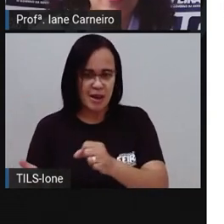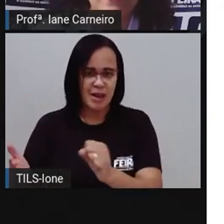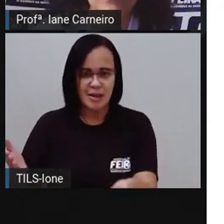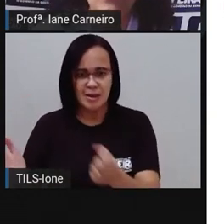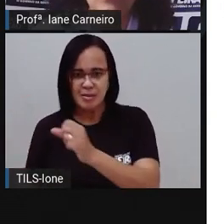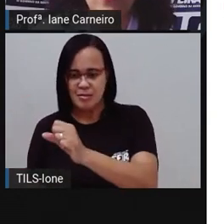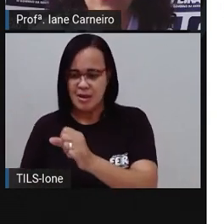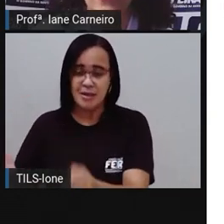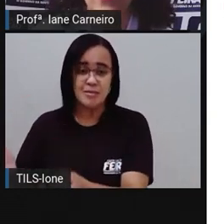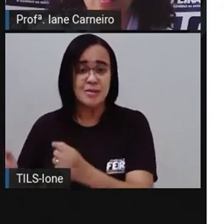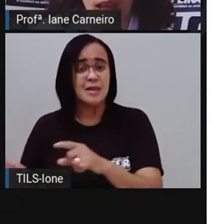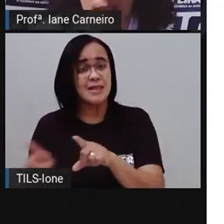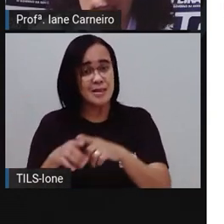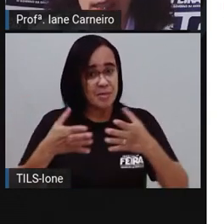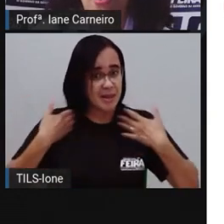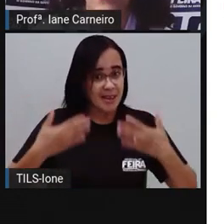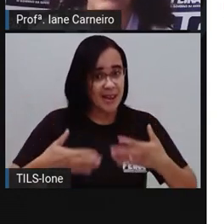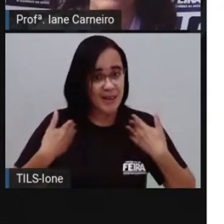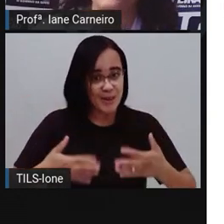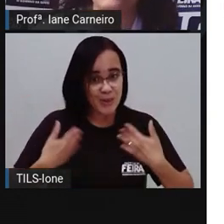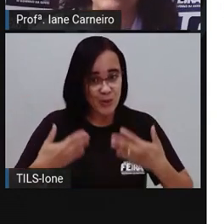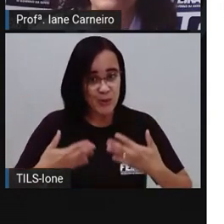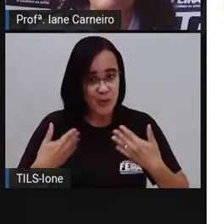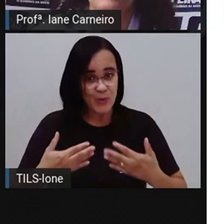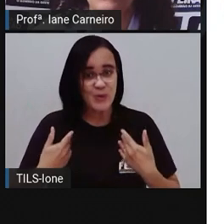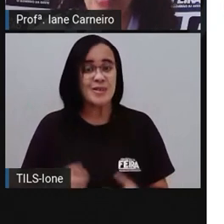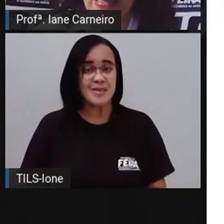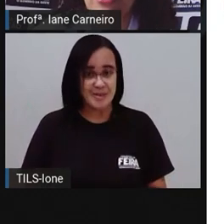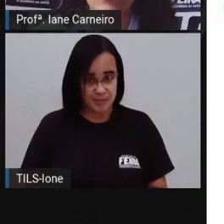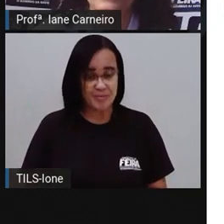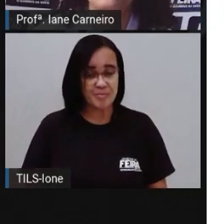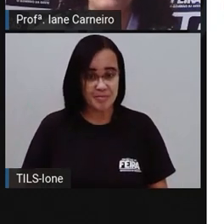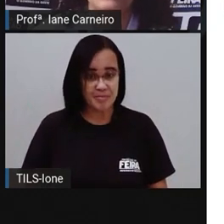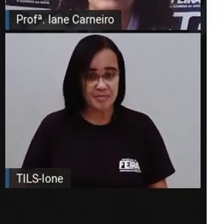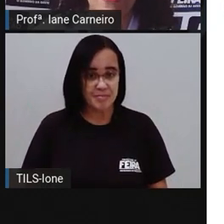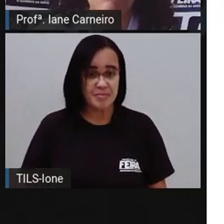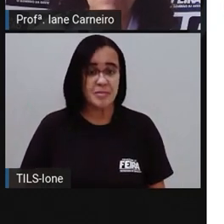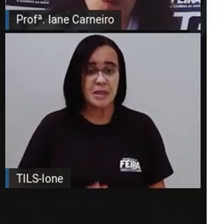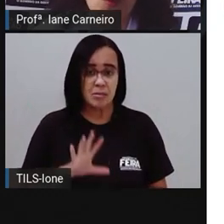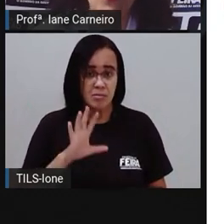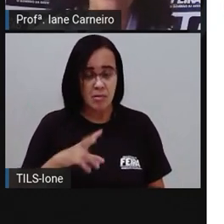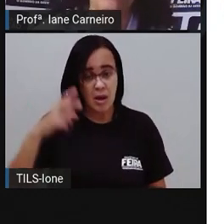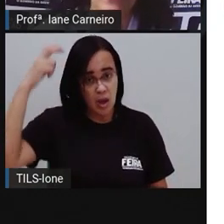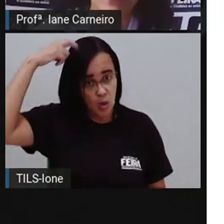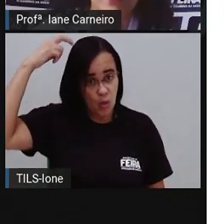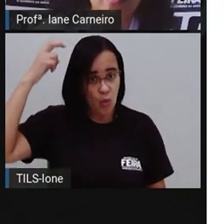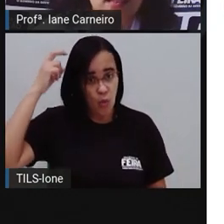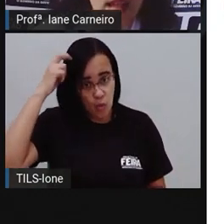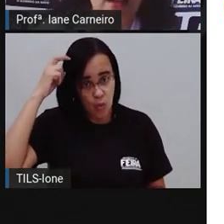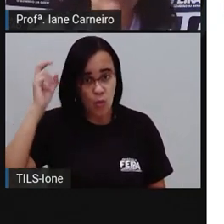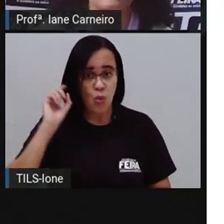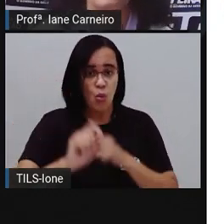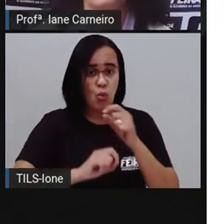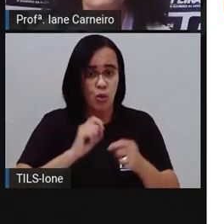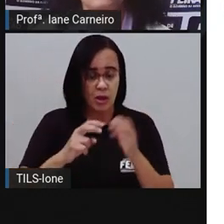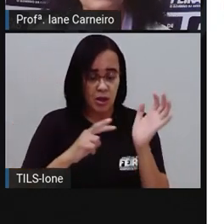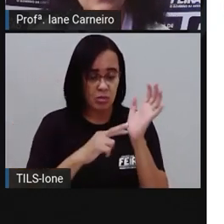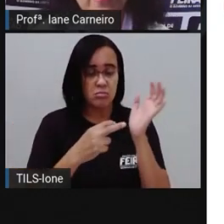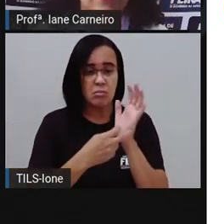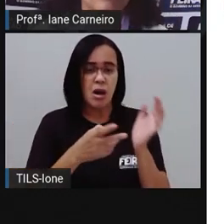Já nas culturas orientais, né? A laranja, o laranja simboliza amor, felicidade,